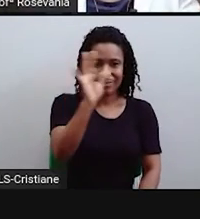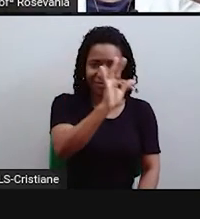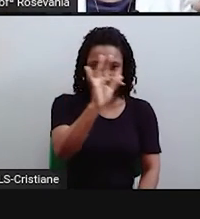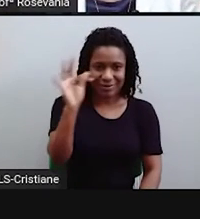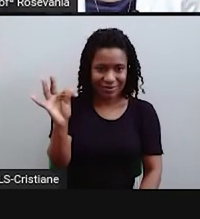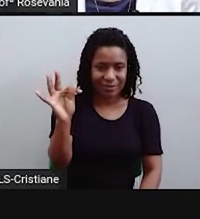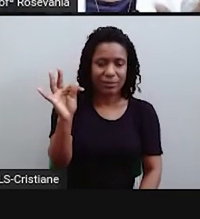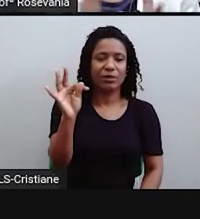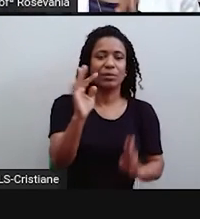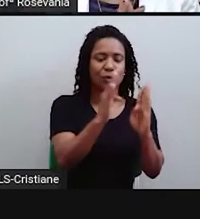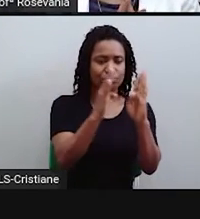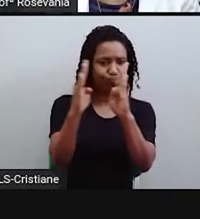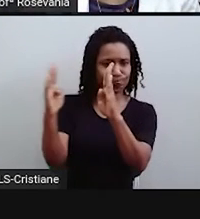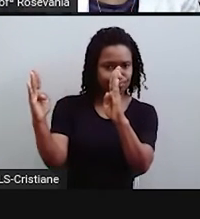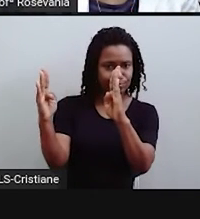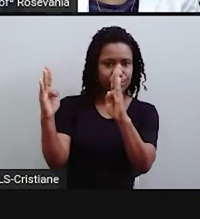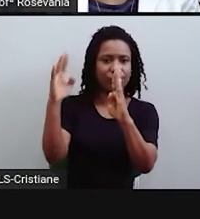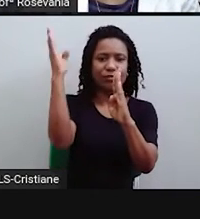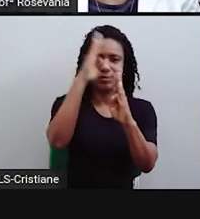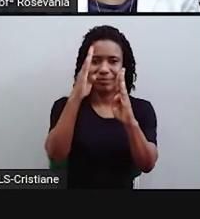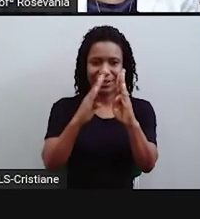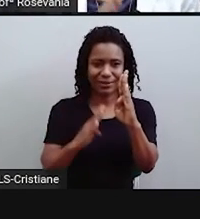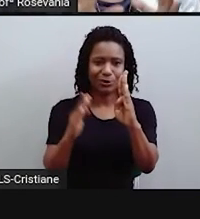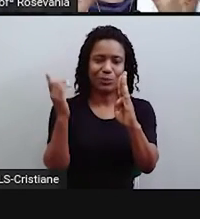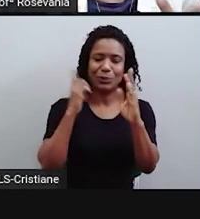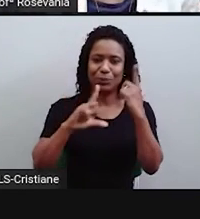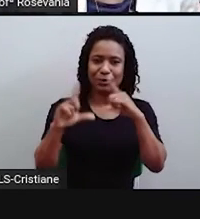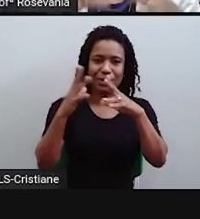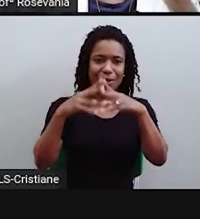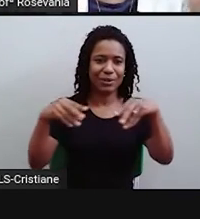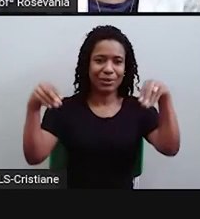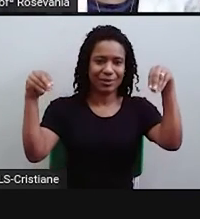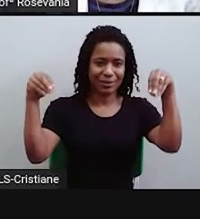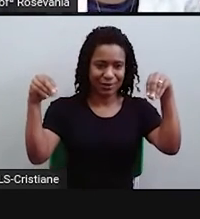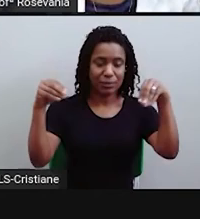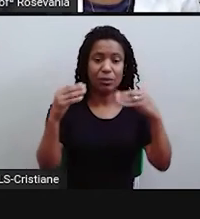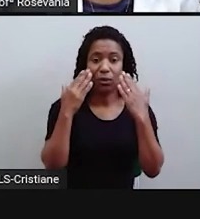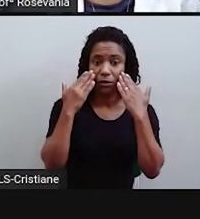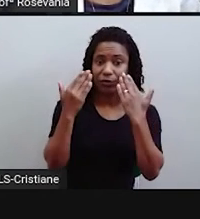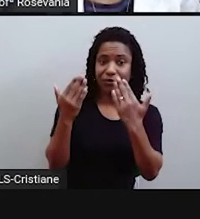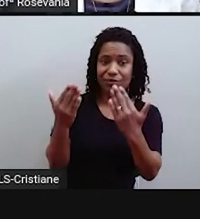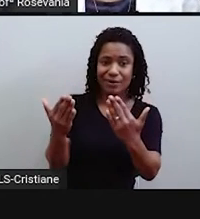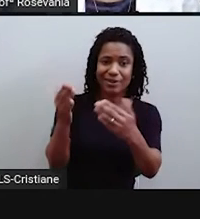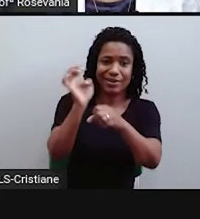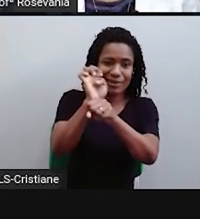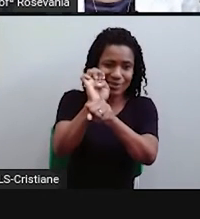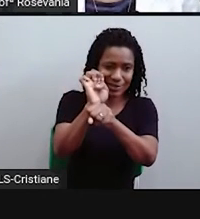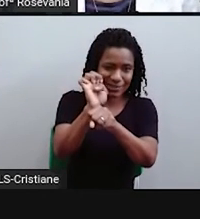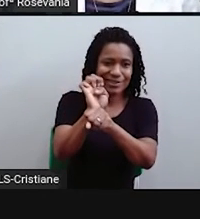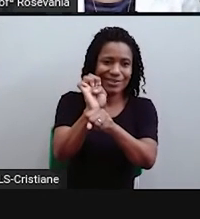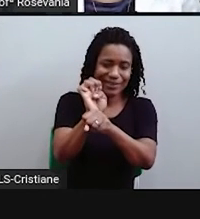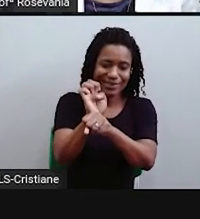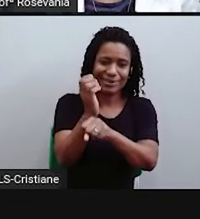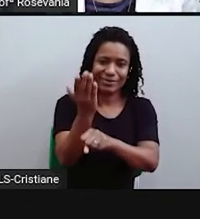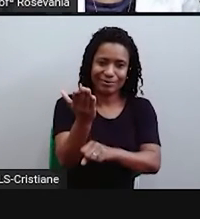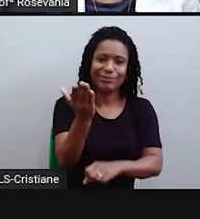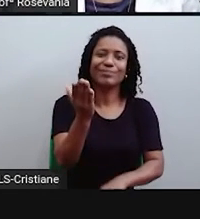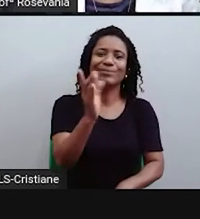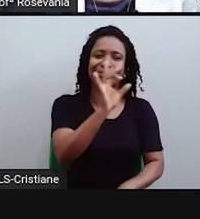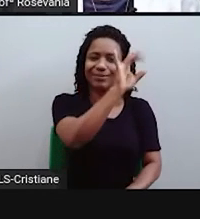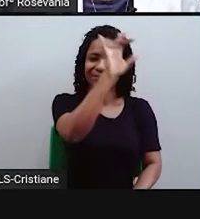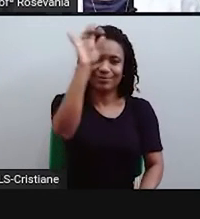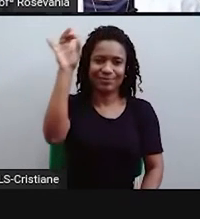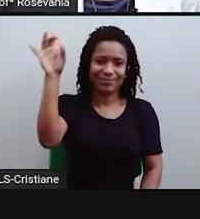e aí o Brasil ficou nessa configuração aí. E hoje, com esses estados que nós temos e que vocês estão acostumados quando